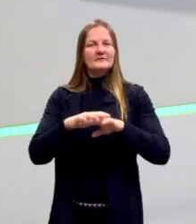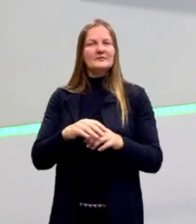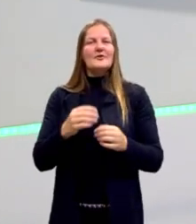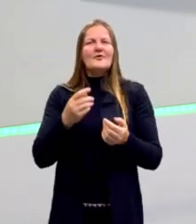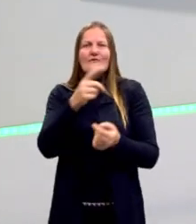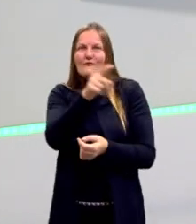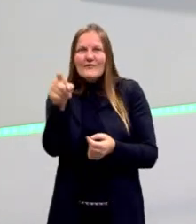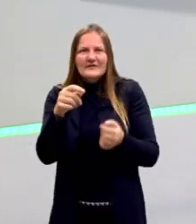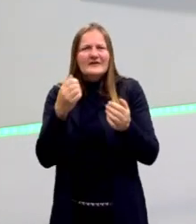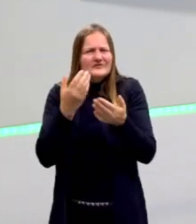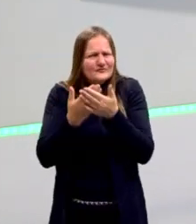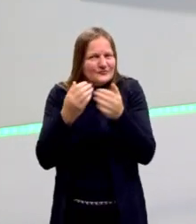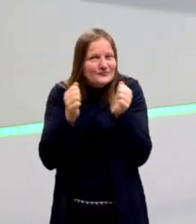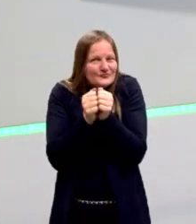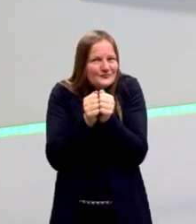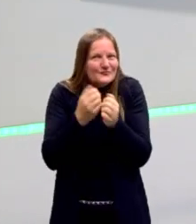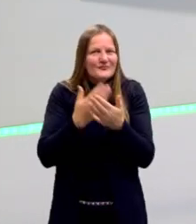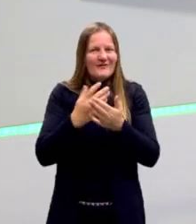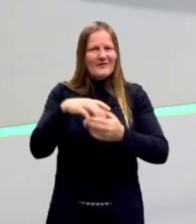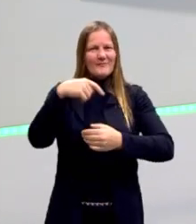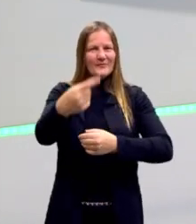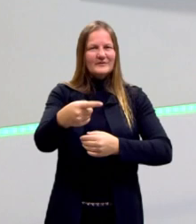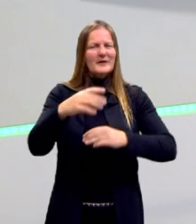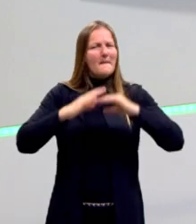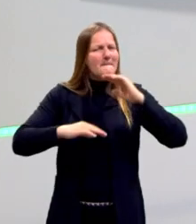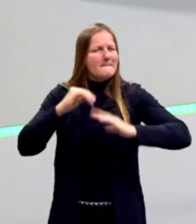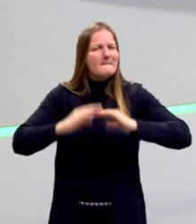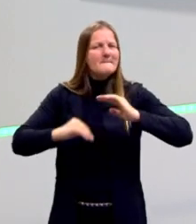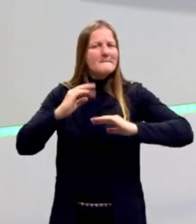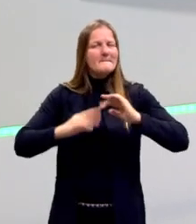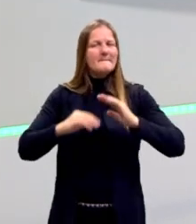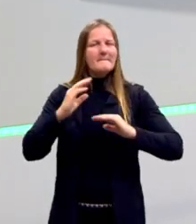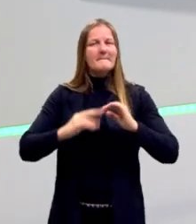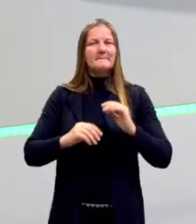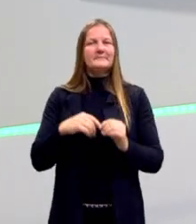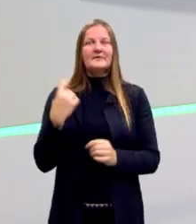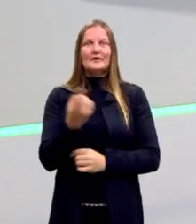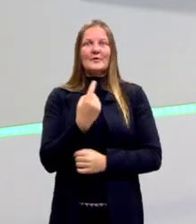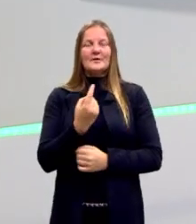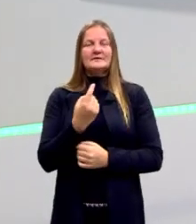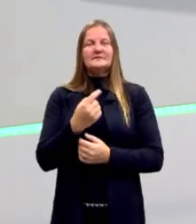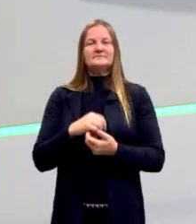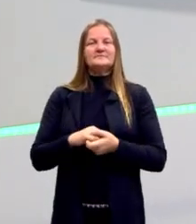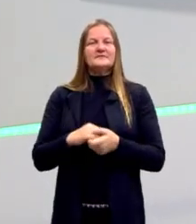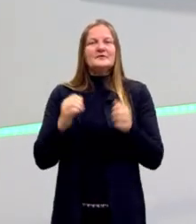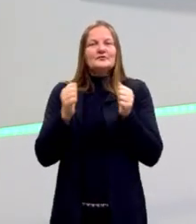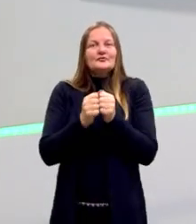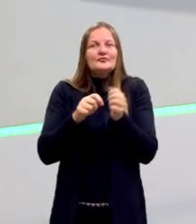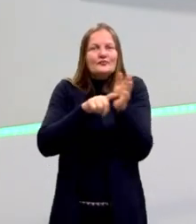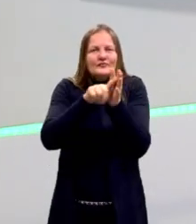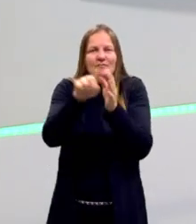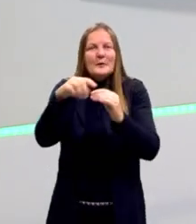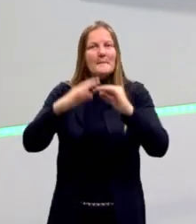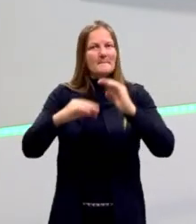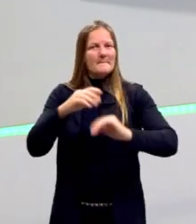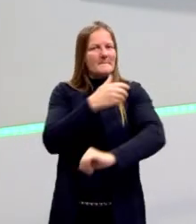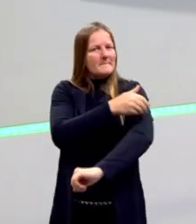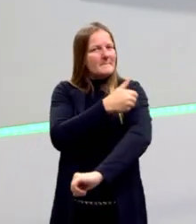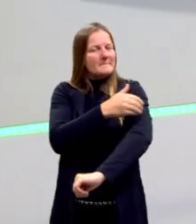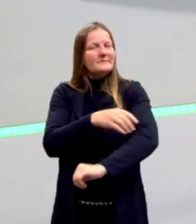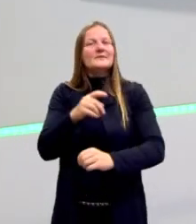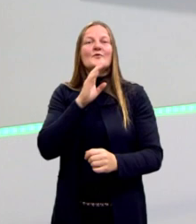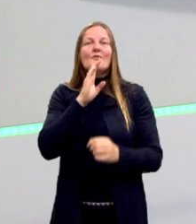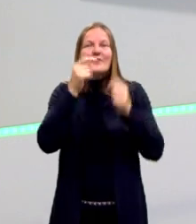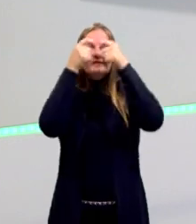com vocês para a próxima aula. Nós vamos praticar, então, vou trazer questões para vocês, para aplicar, então, estes